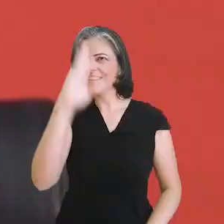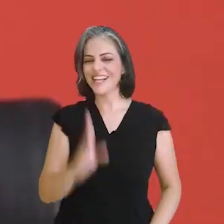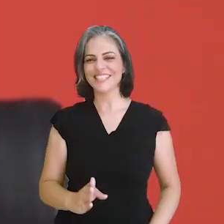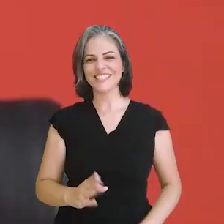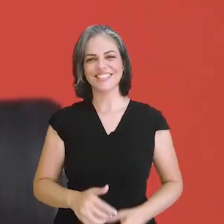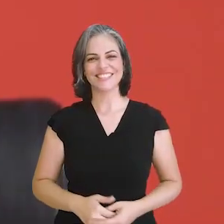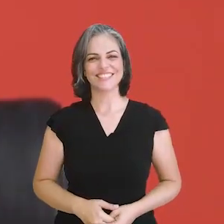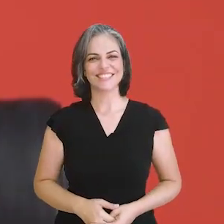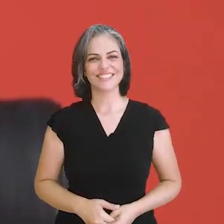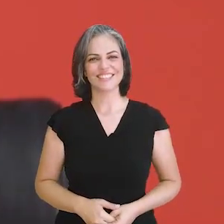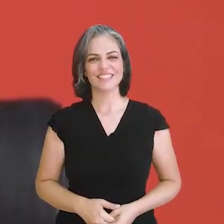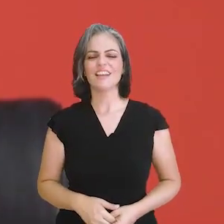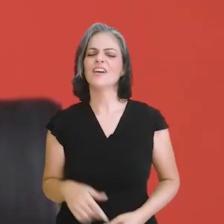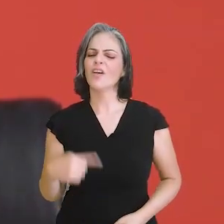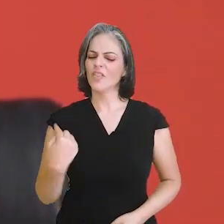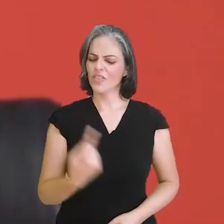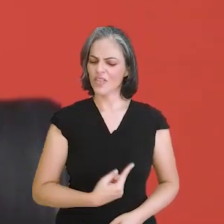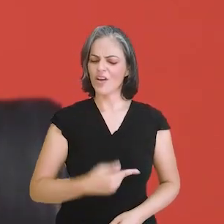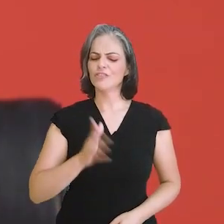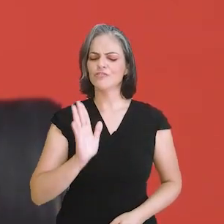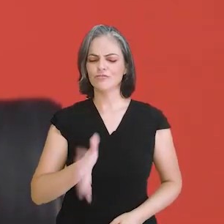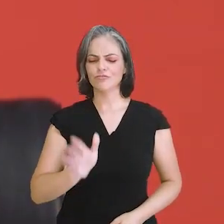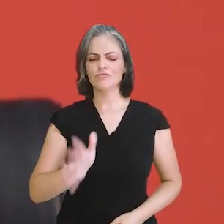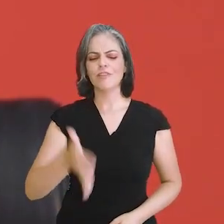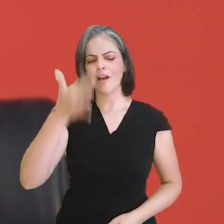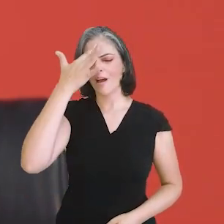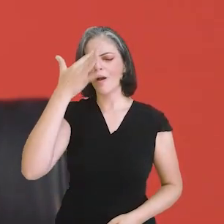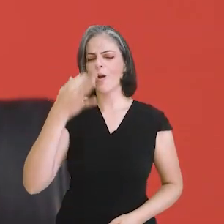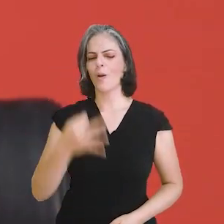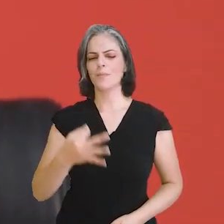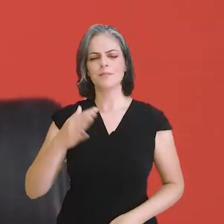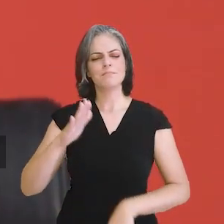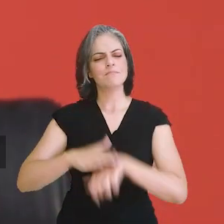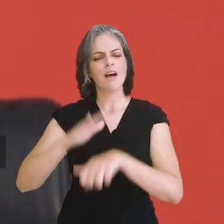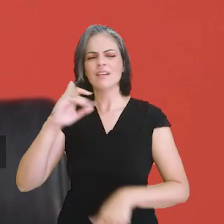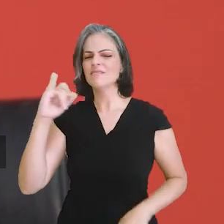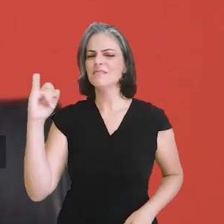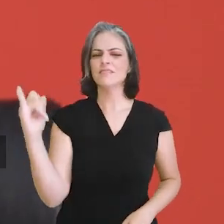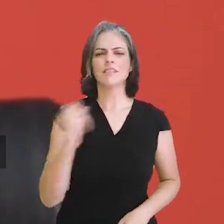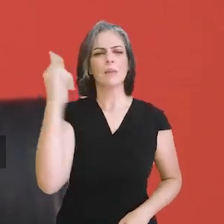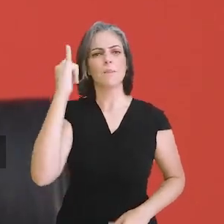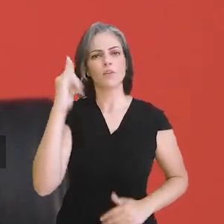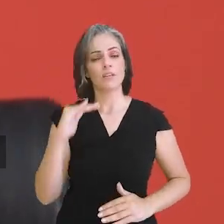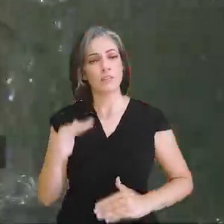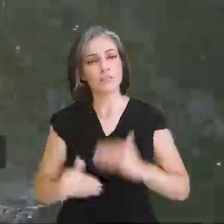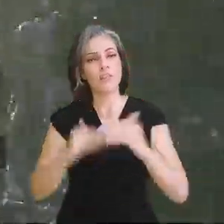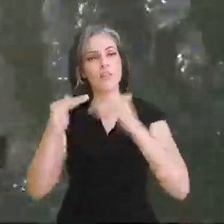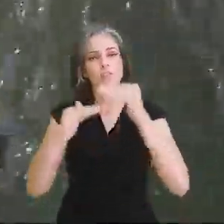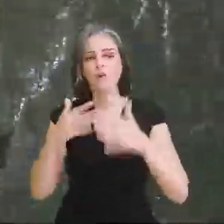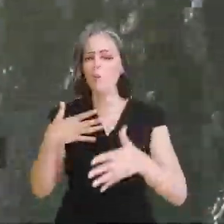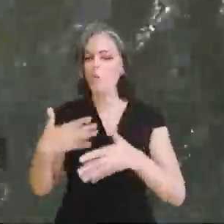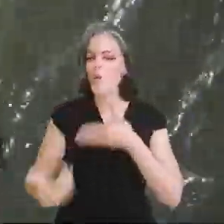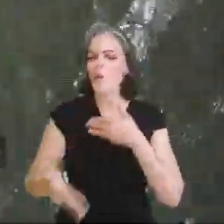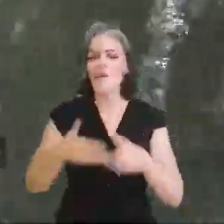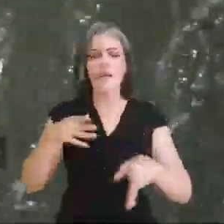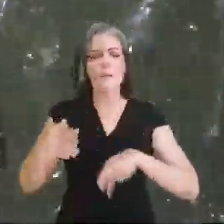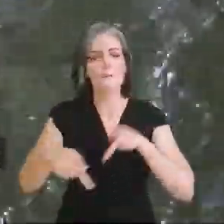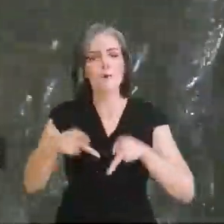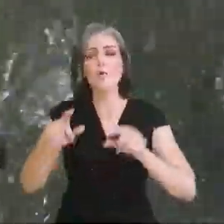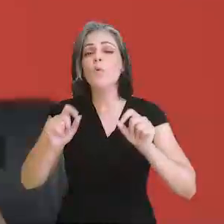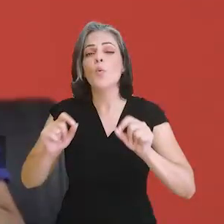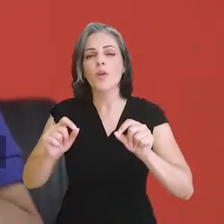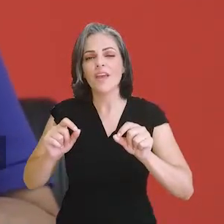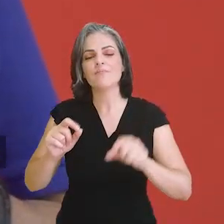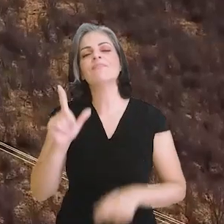todo o Brasil. Porque nós entendemos que o maior e mais importante vetor de desenvolvimento de qualquer povo